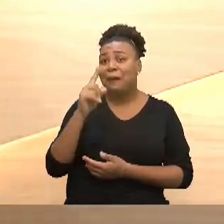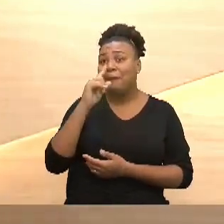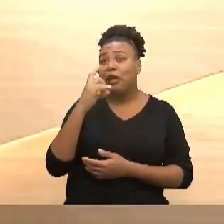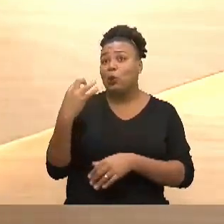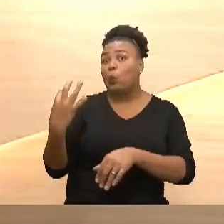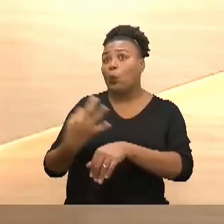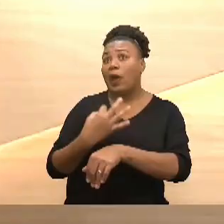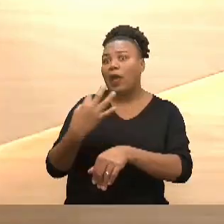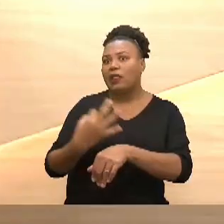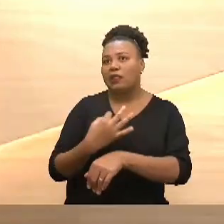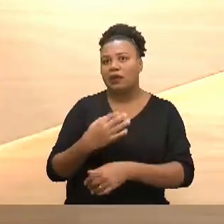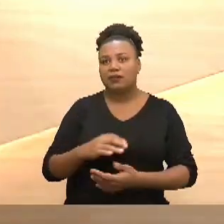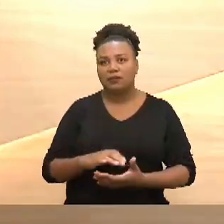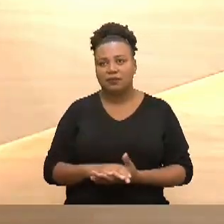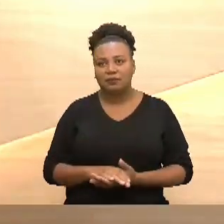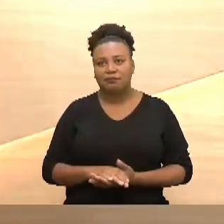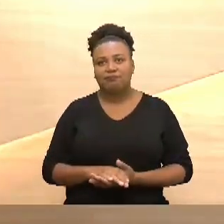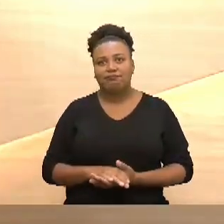aguentar, né.